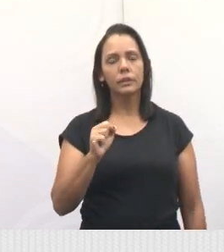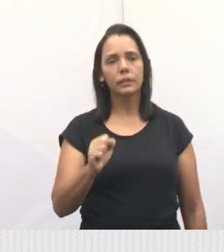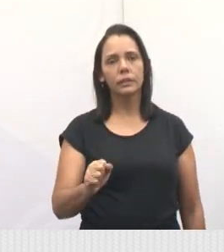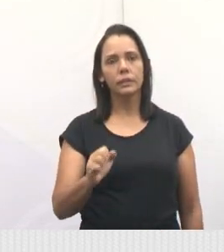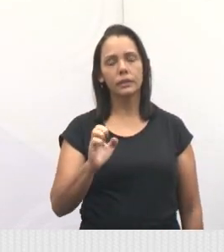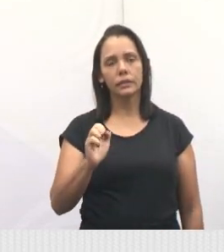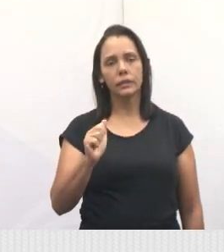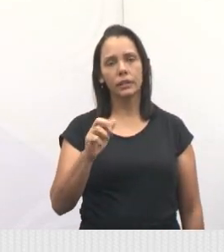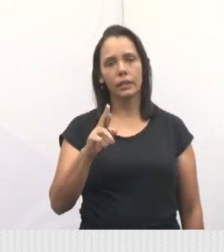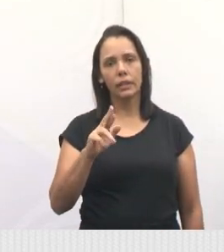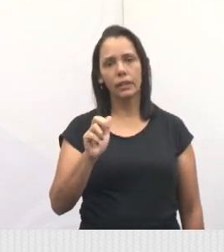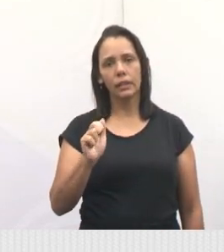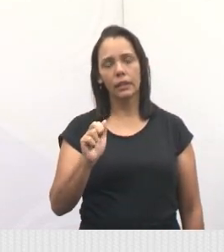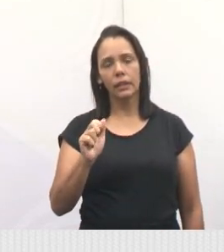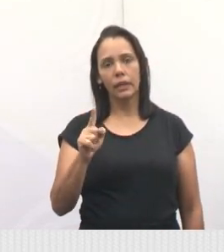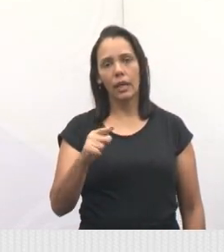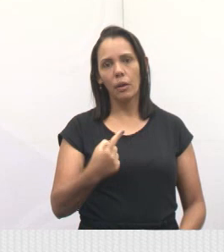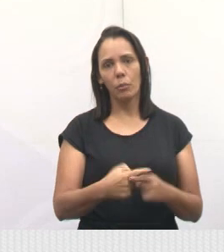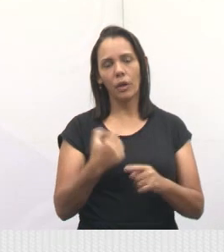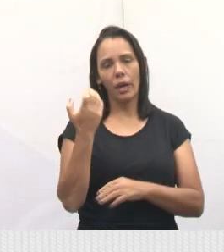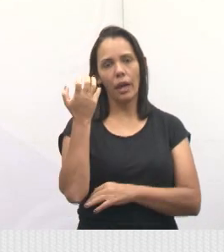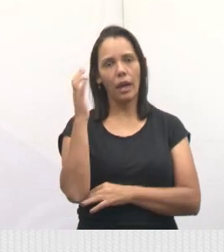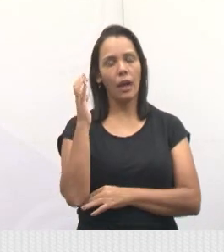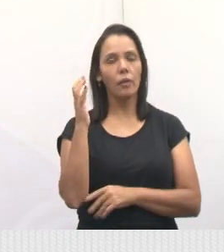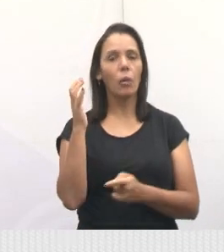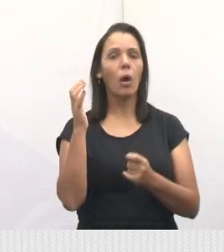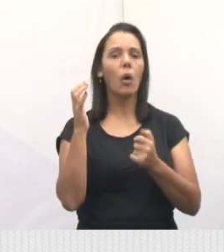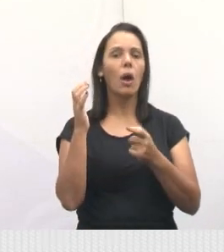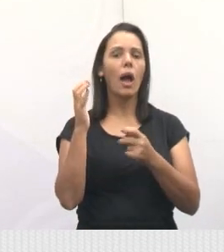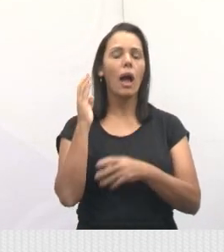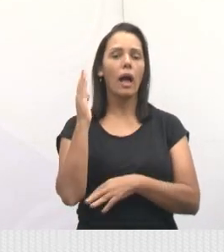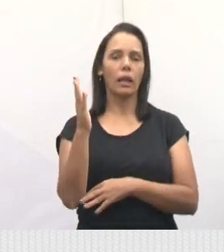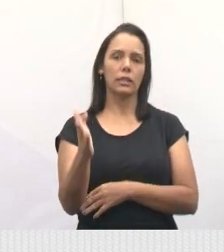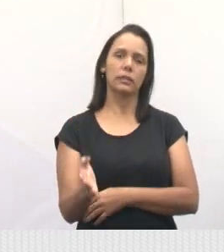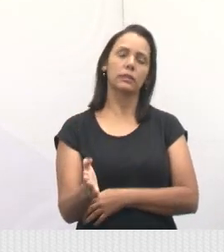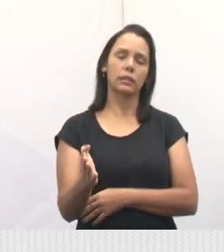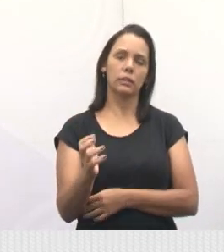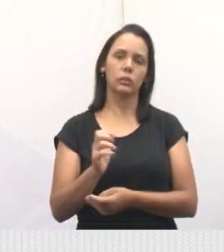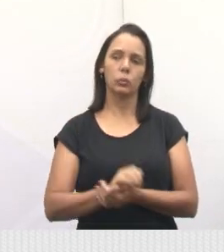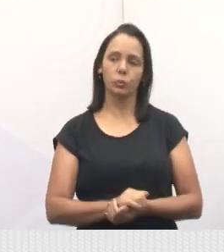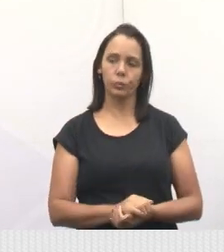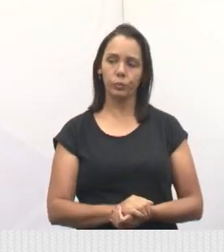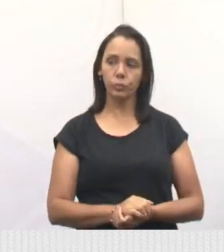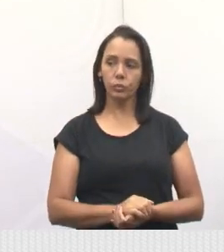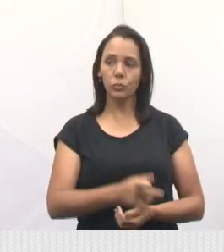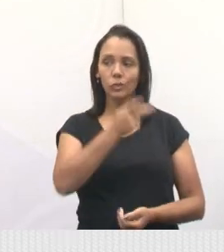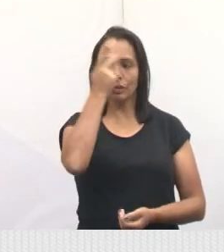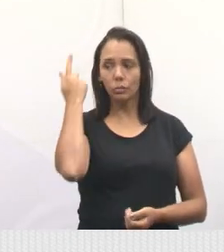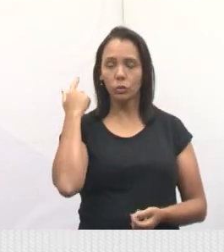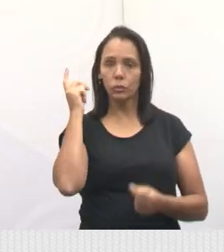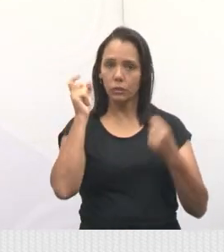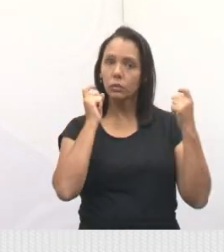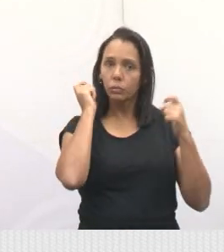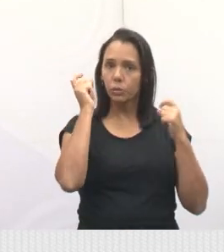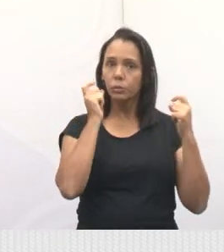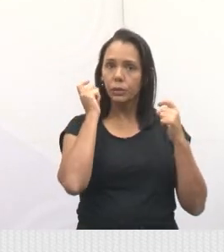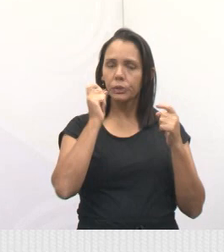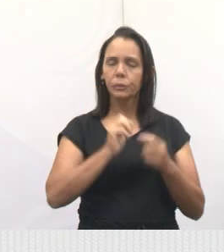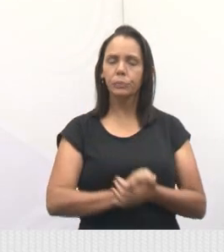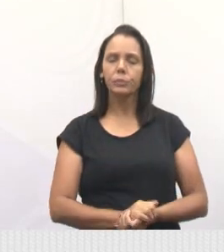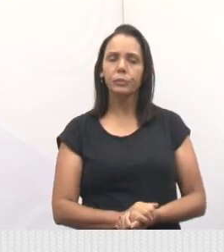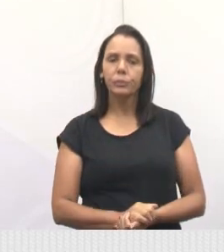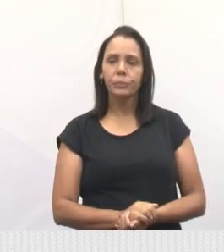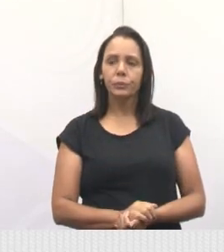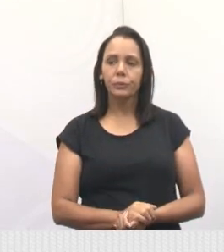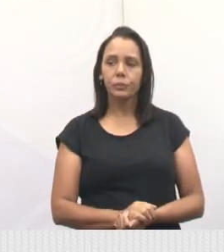meia... Cai, não cai. Causando aí buracos, achaduras, né? E os moradores locais estão apreensivos. Próximo.